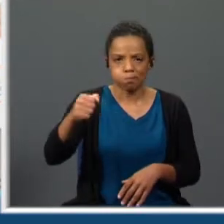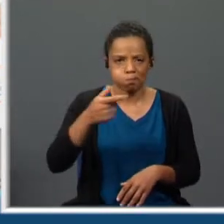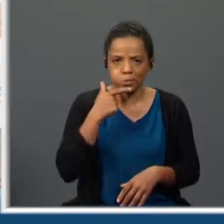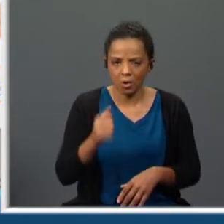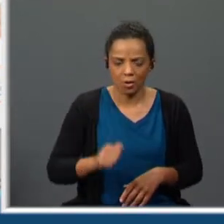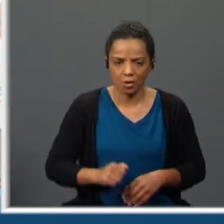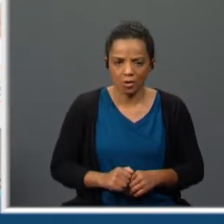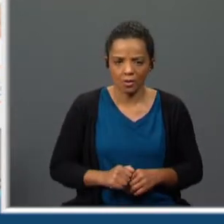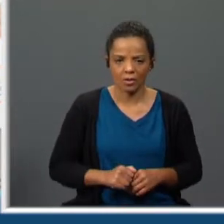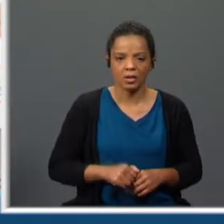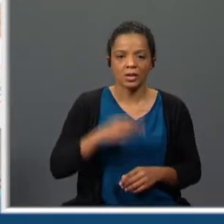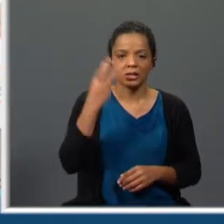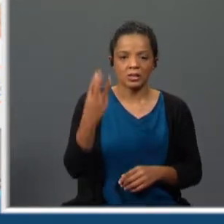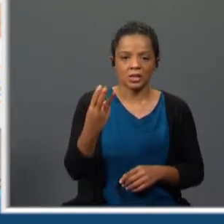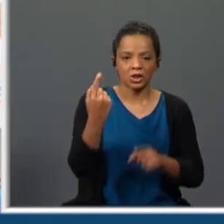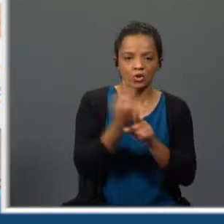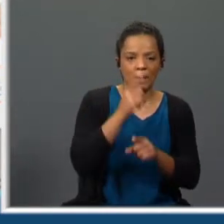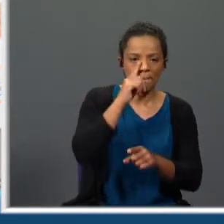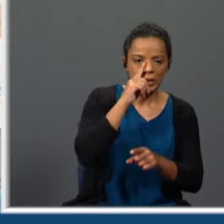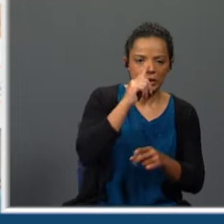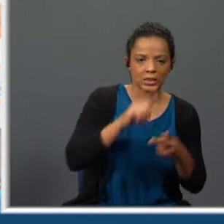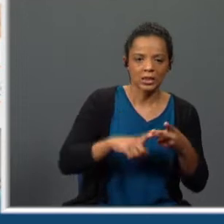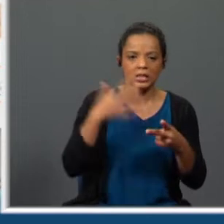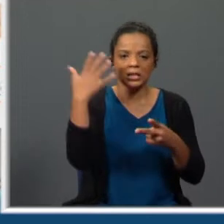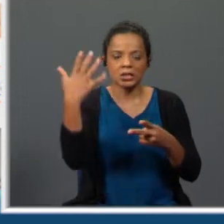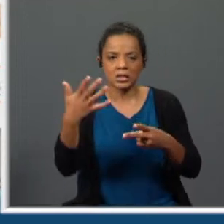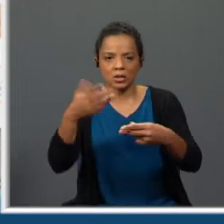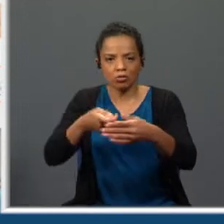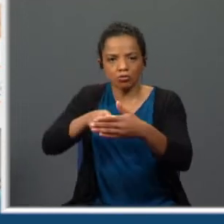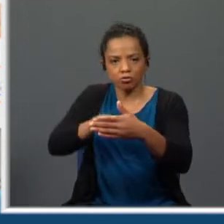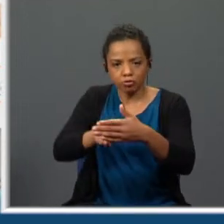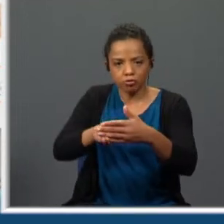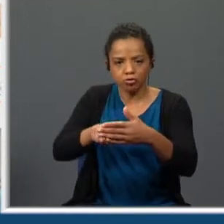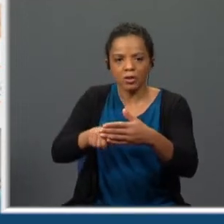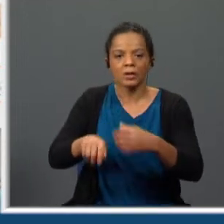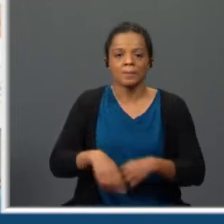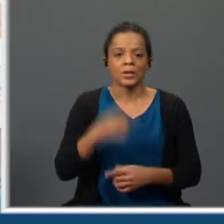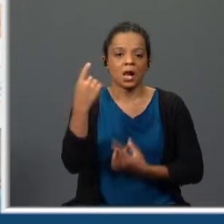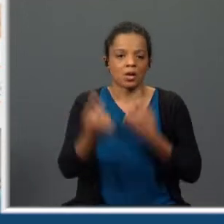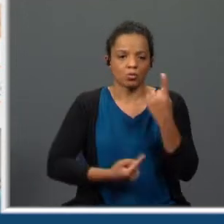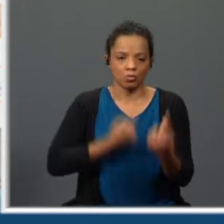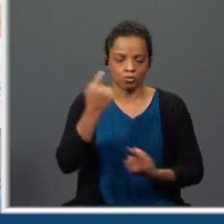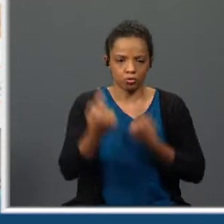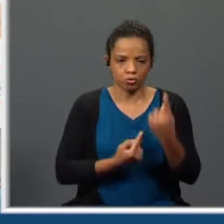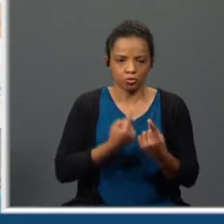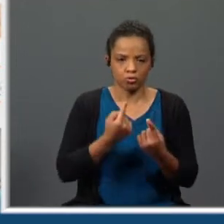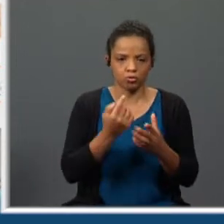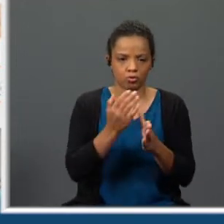Três almários de mentir e cinco cofres de enleios e alguns